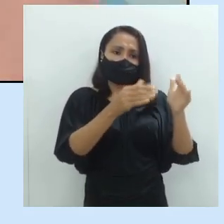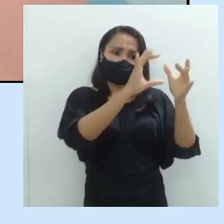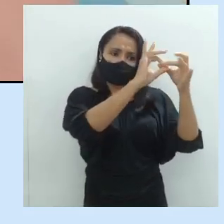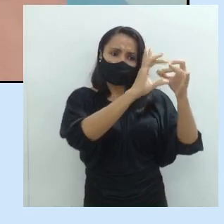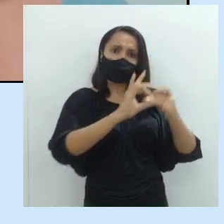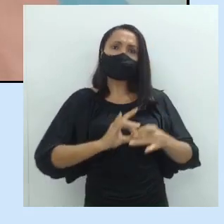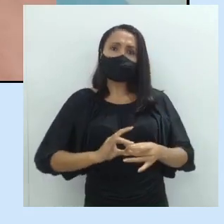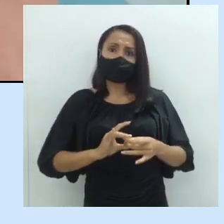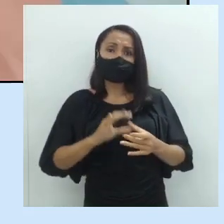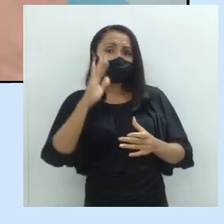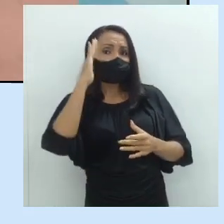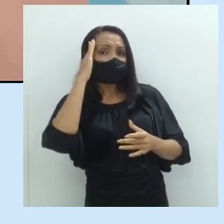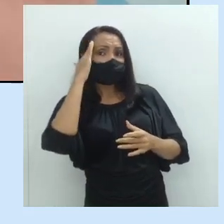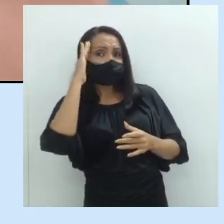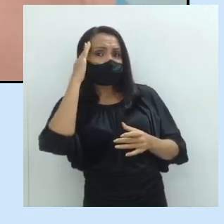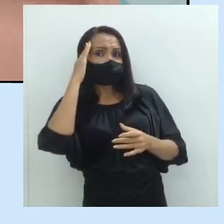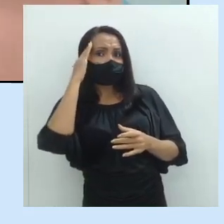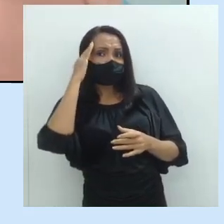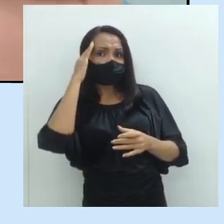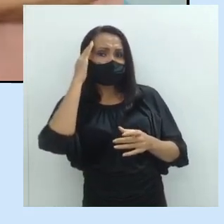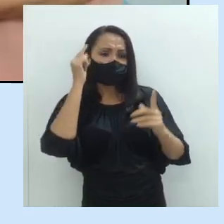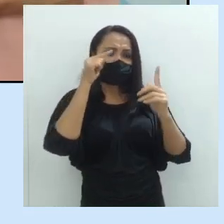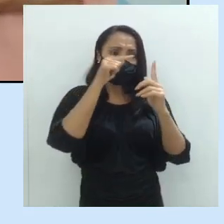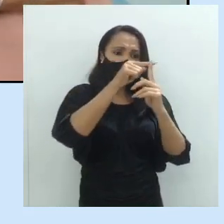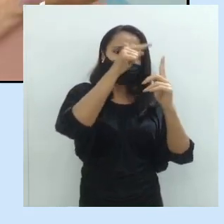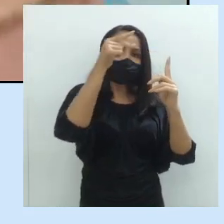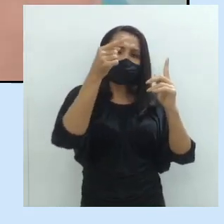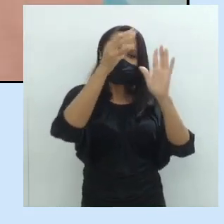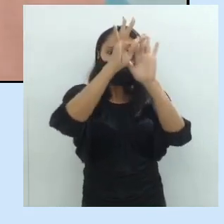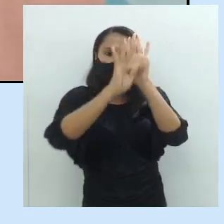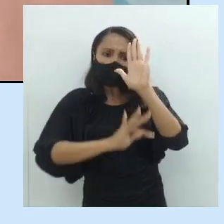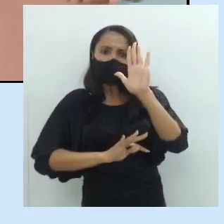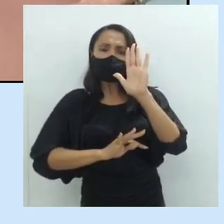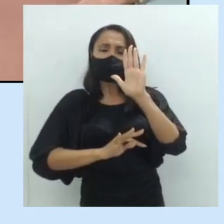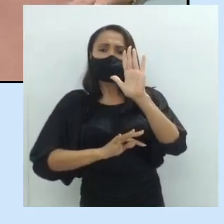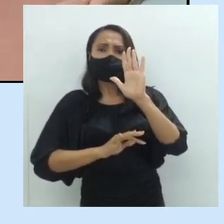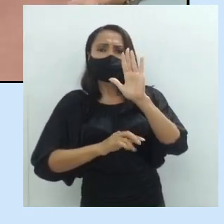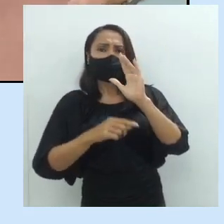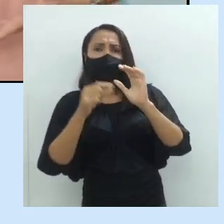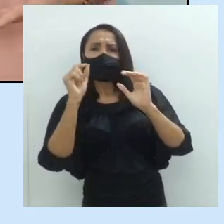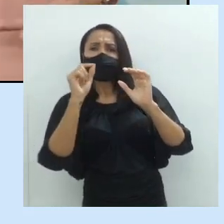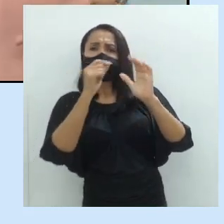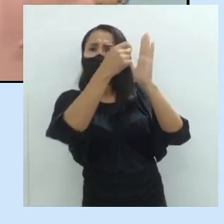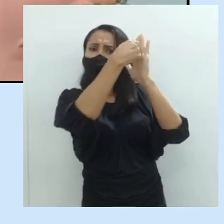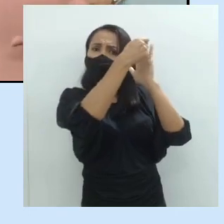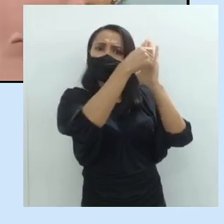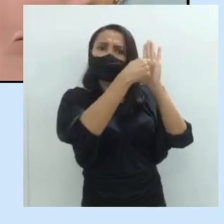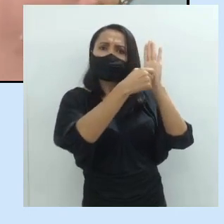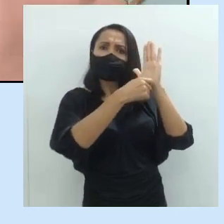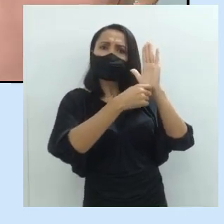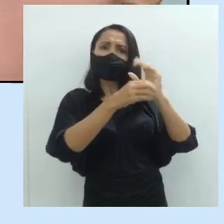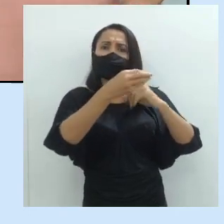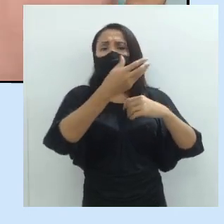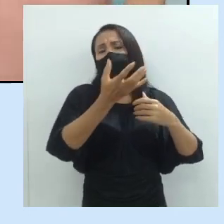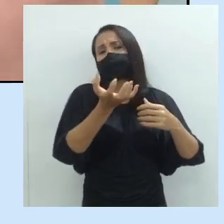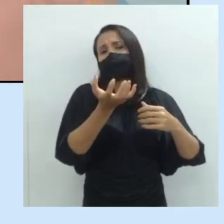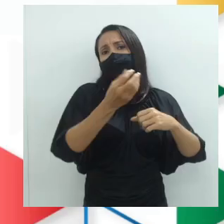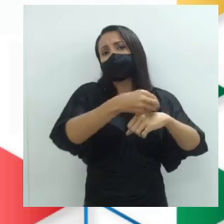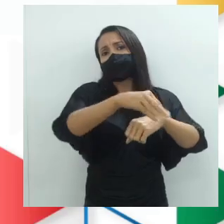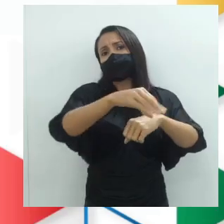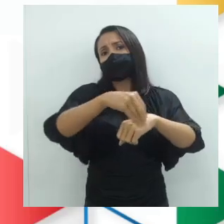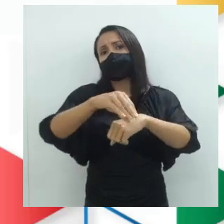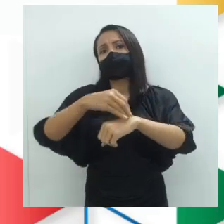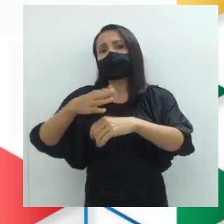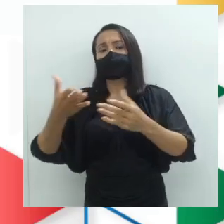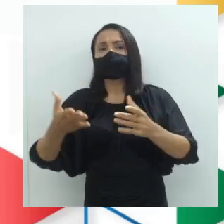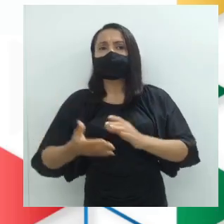para entender a intencionalidade, o que é que o autor quer nos passar. E vamos adiante,